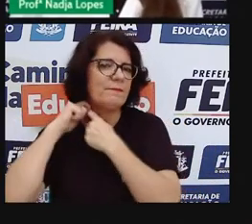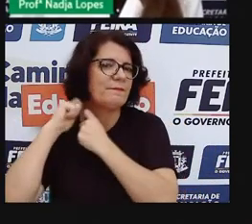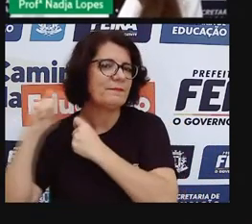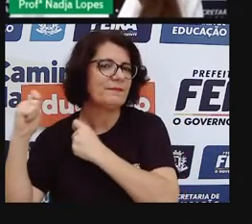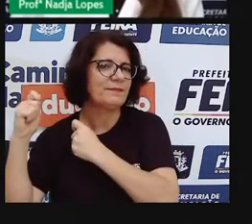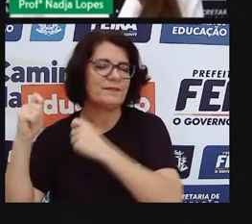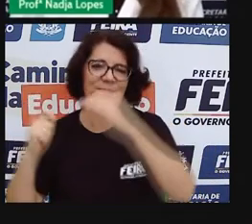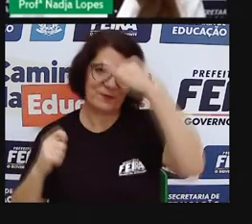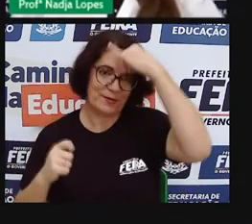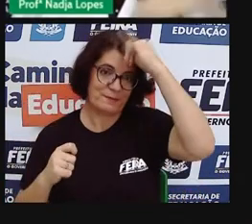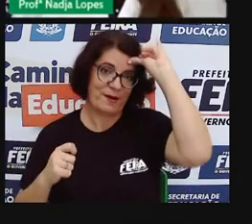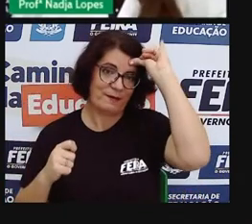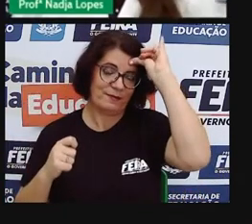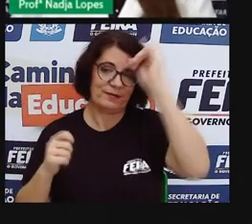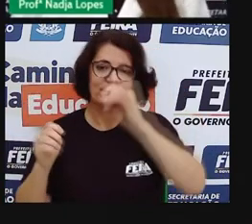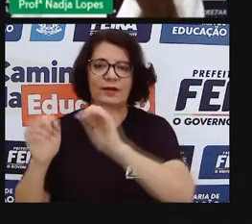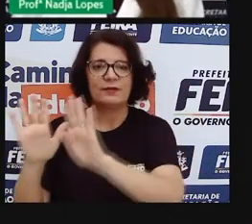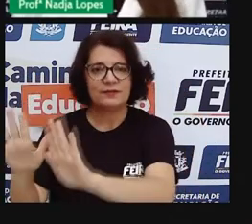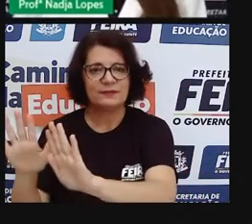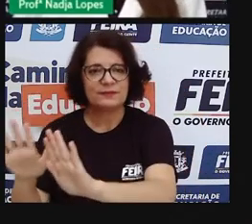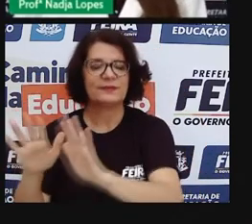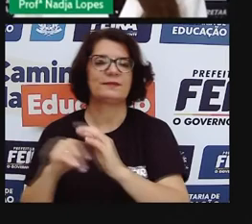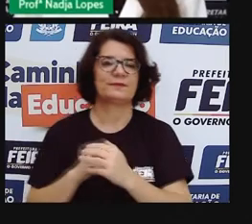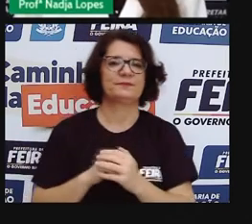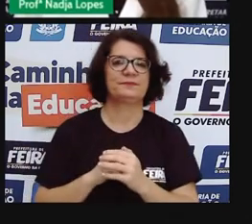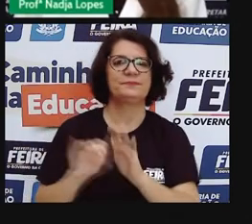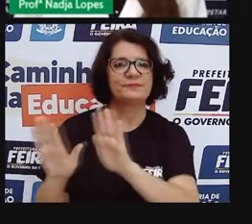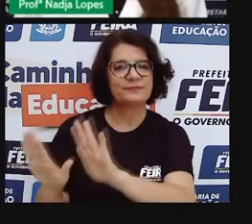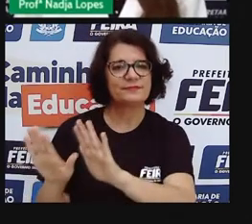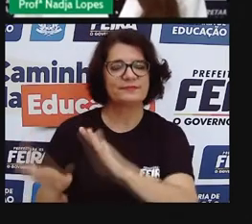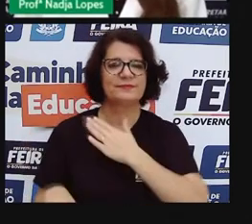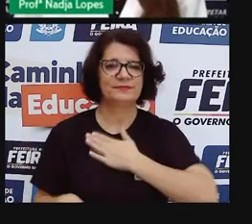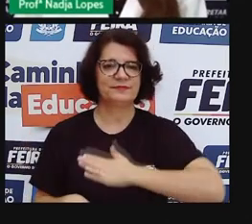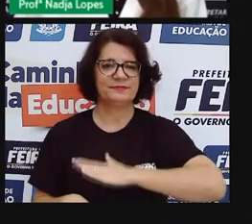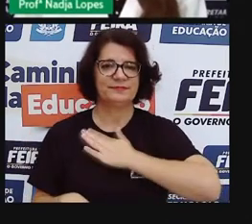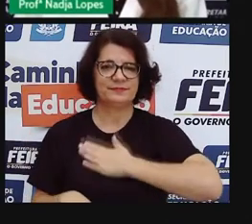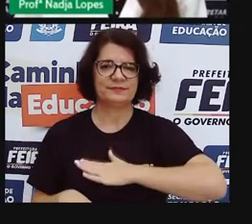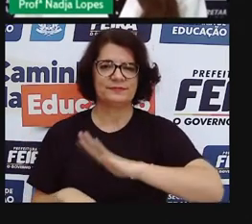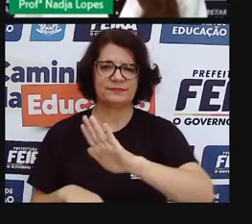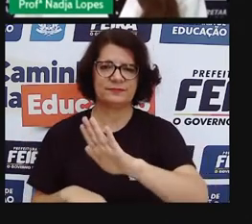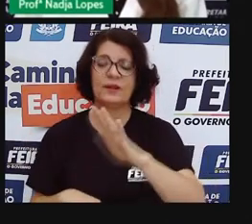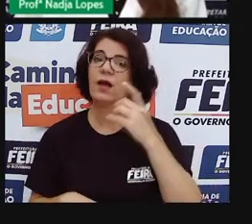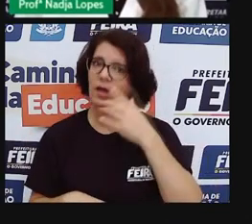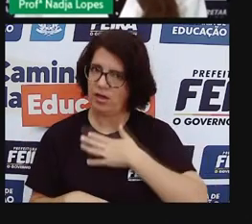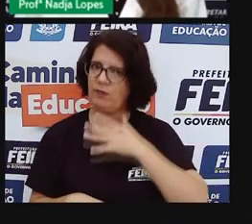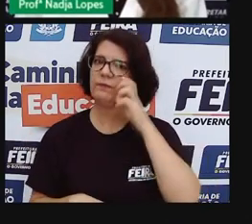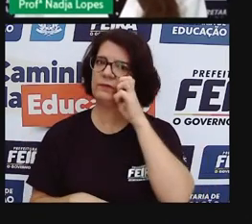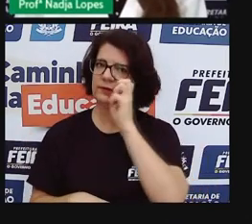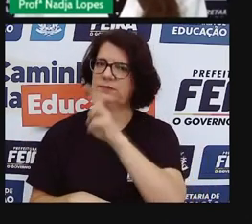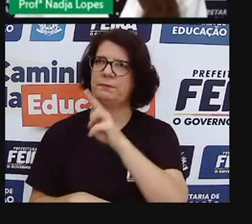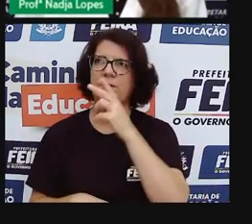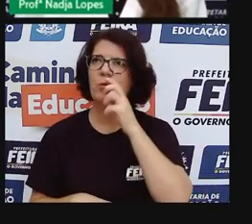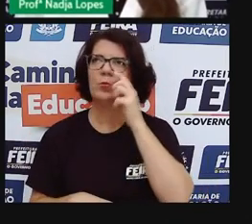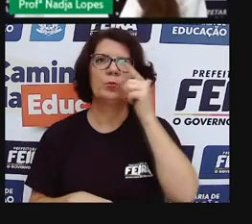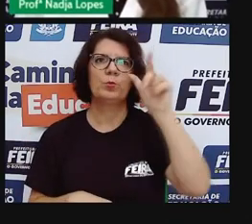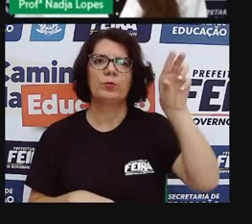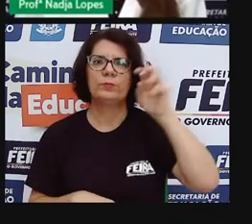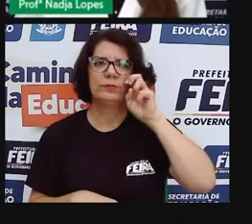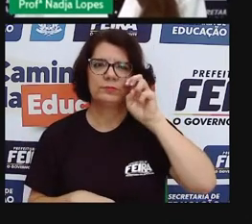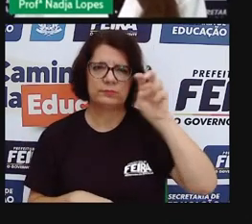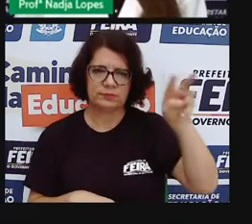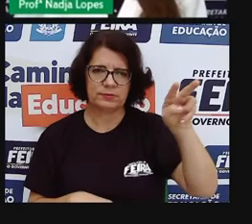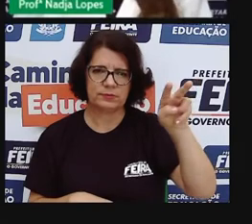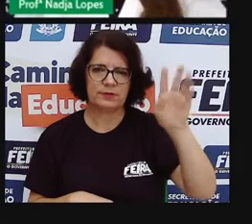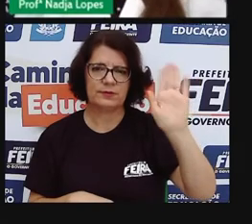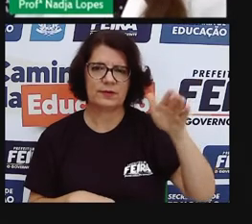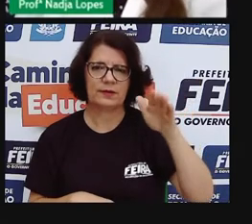acompanhei, certa vez, uma feira em um local, onde existia, né, agora nem existe mais, mas existia até a baia pro